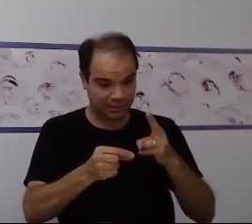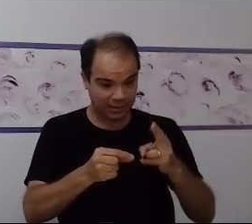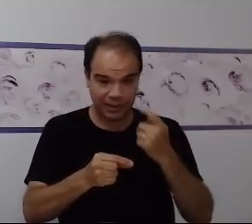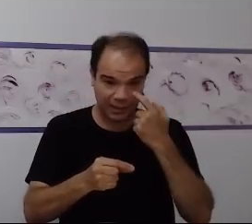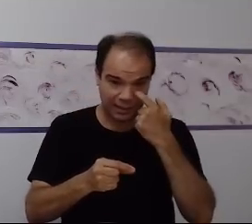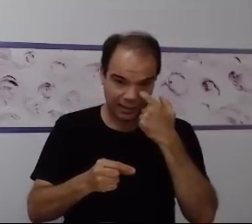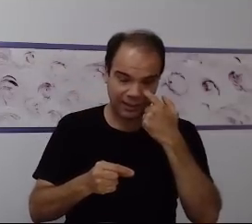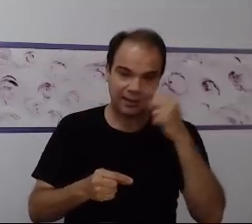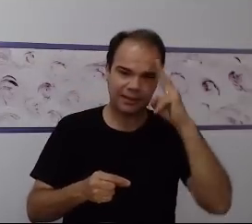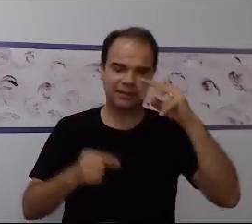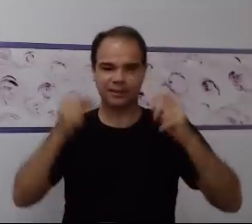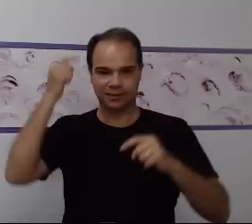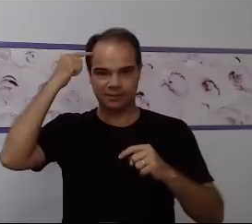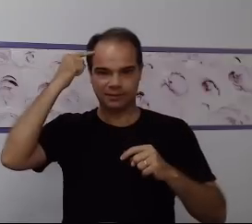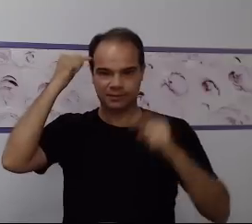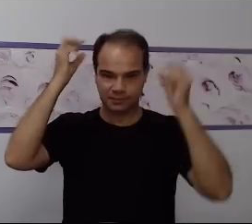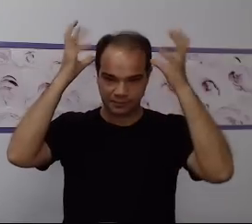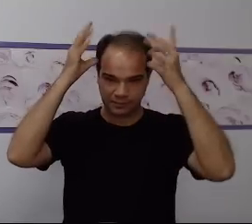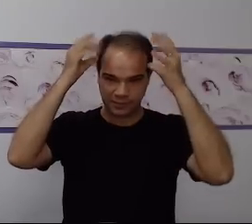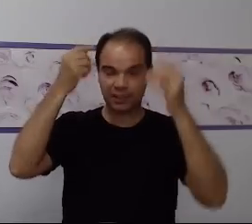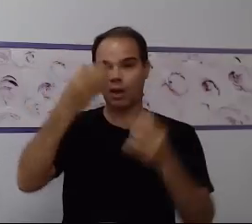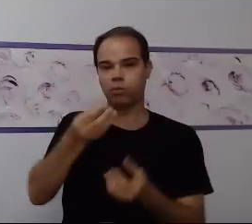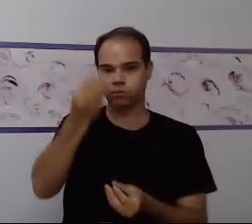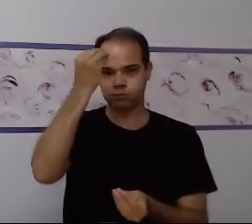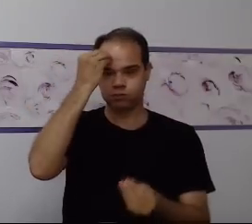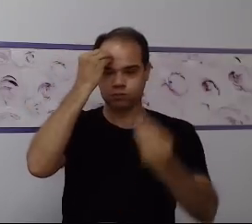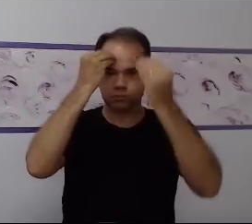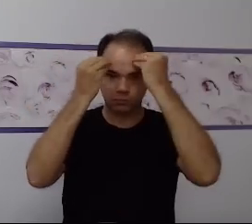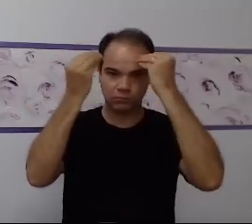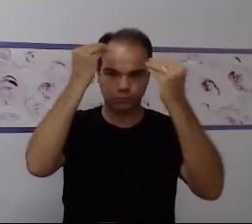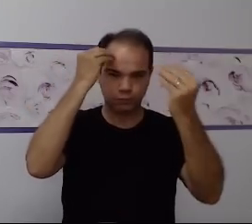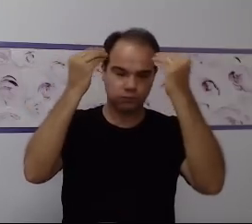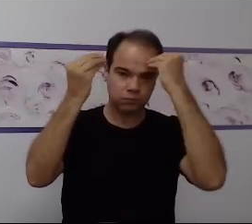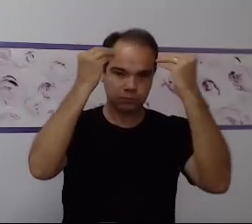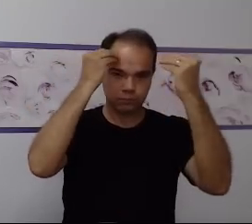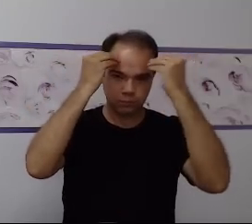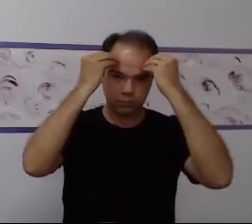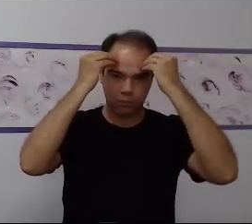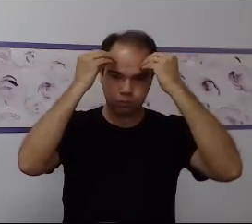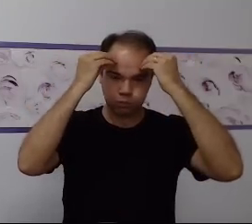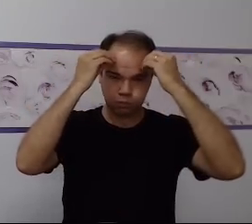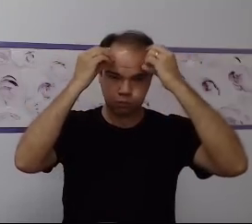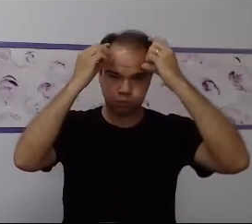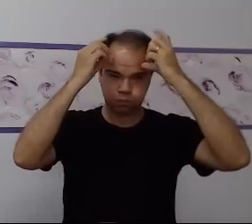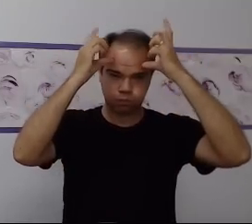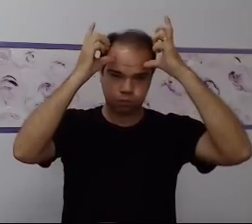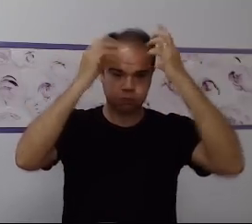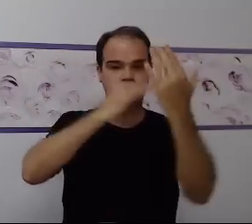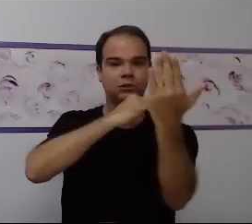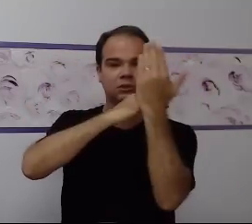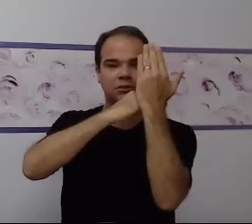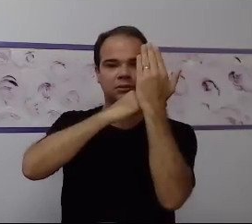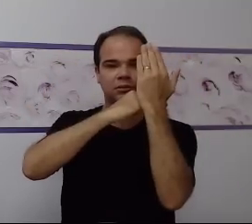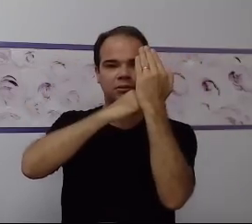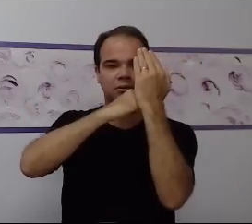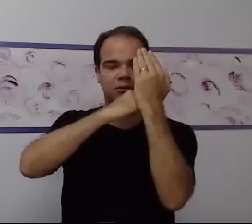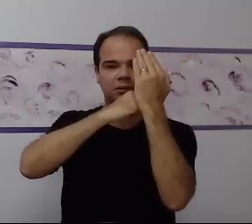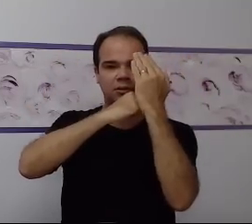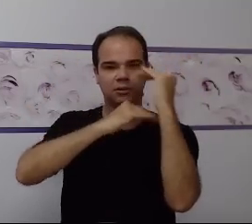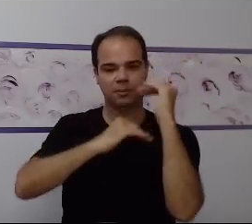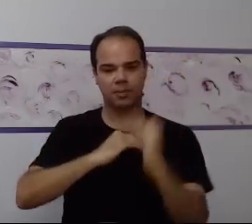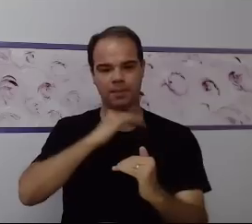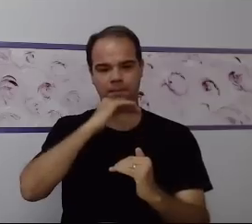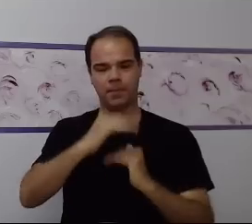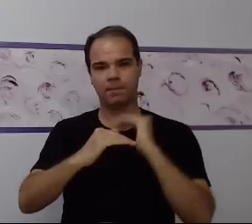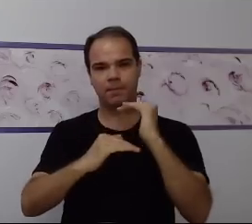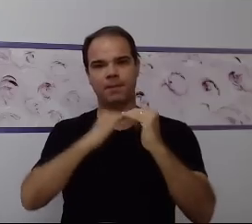das redes neuronais? O que eu tenho de informação, o que eu tenho de aprendizagem, vai favorecer o desenvolvimento de